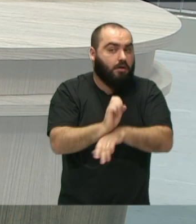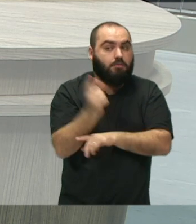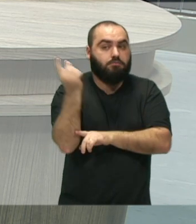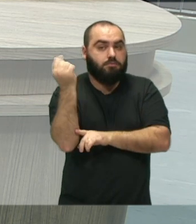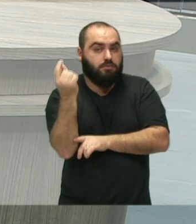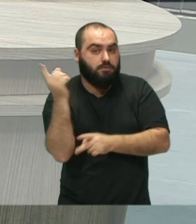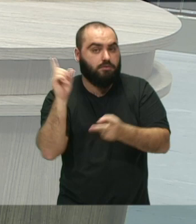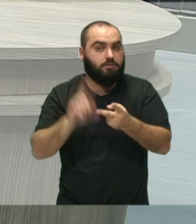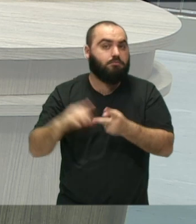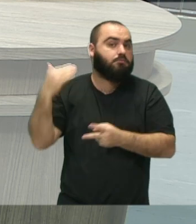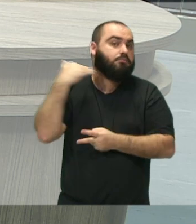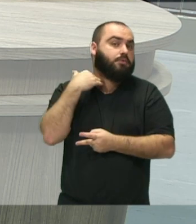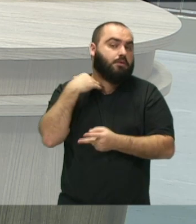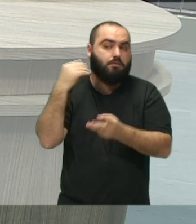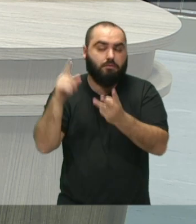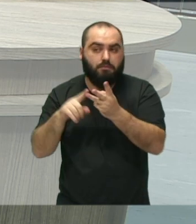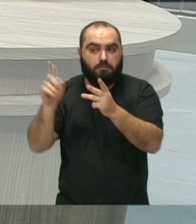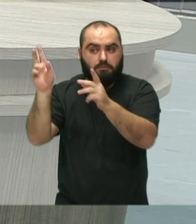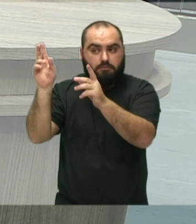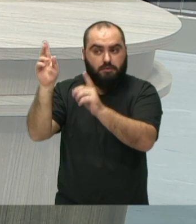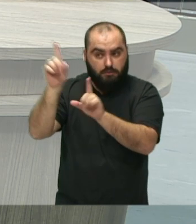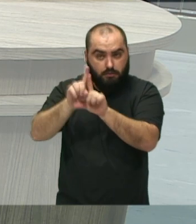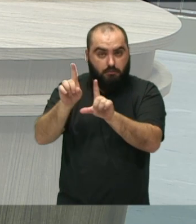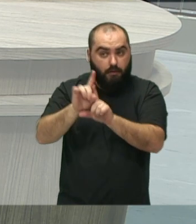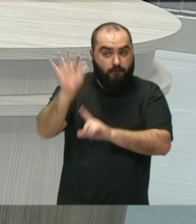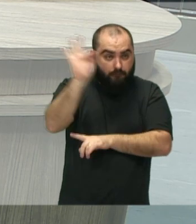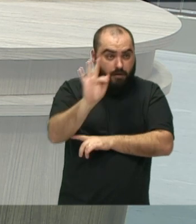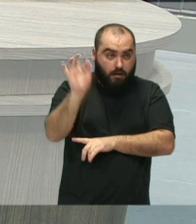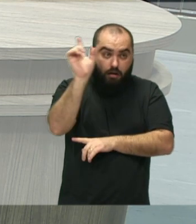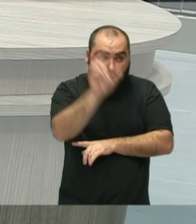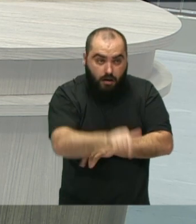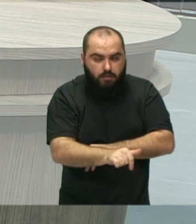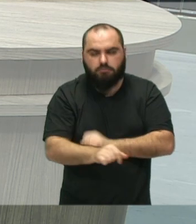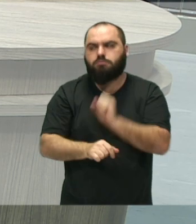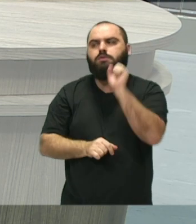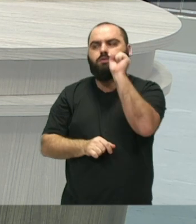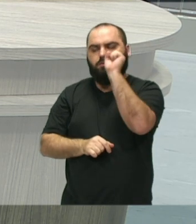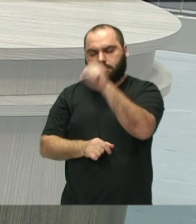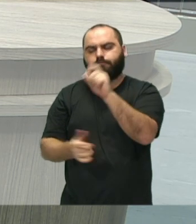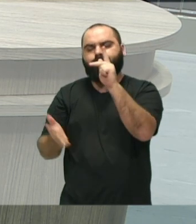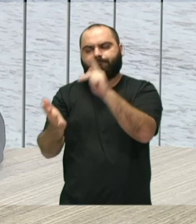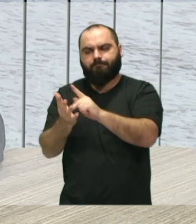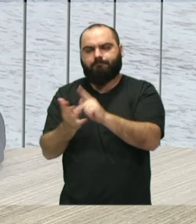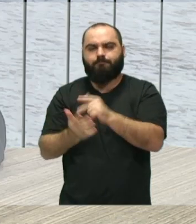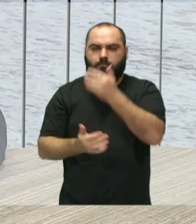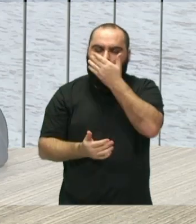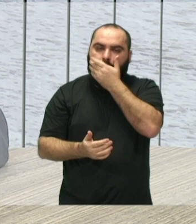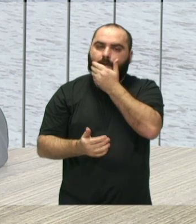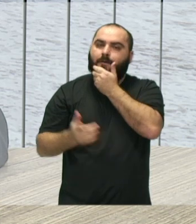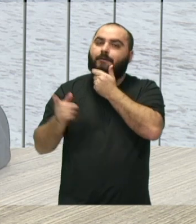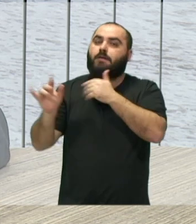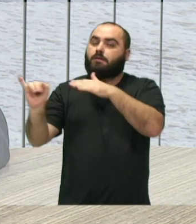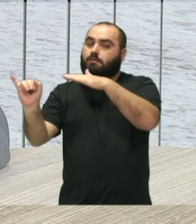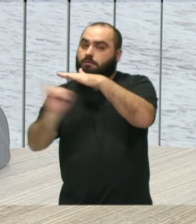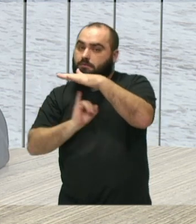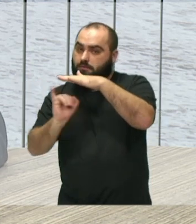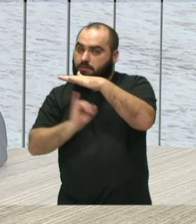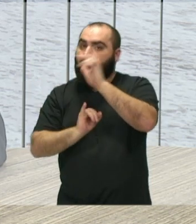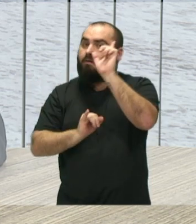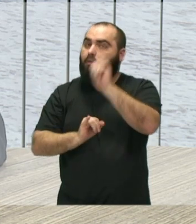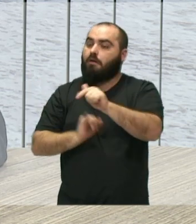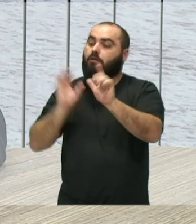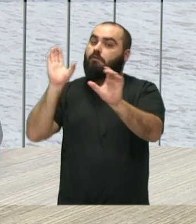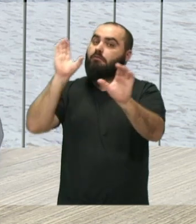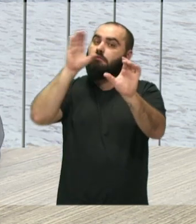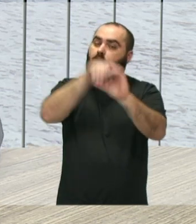bancos, empresas e também do governo federal, é isso? Exatamente. Hoje, o conservatório é um órgão da Fundação Cultural de